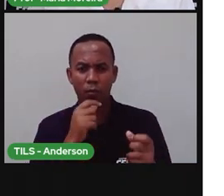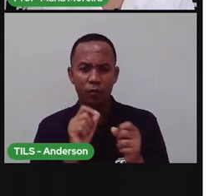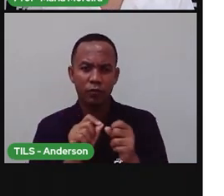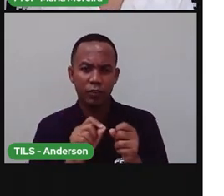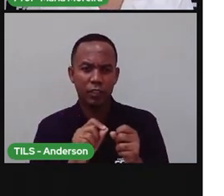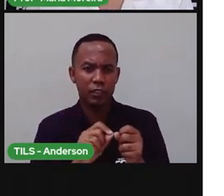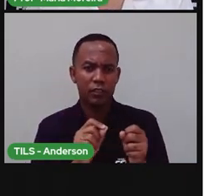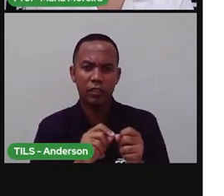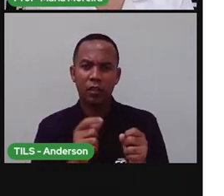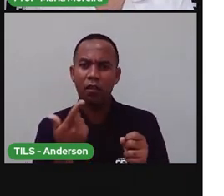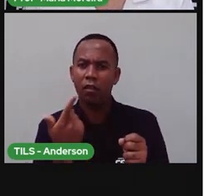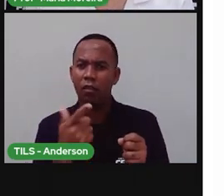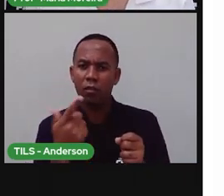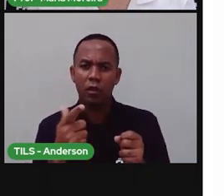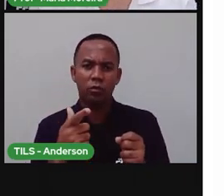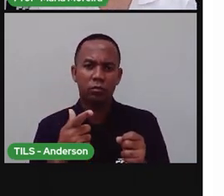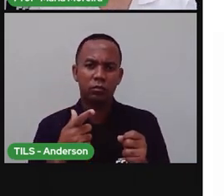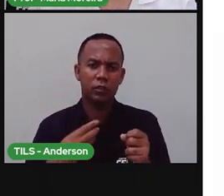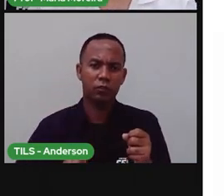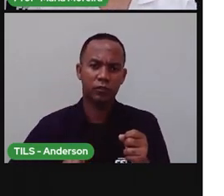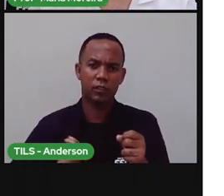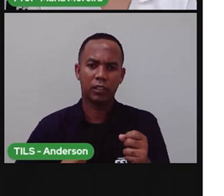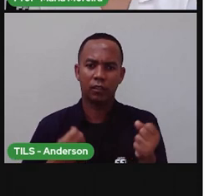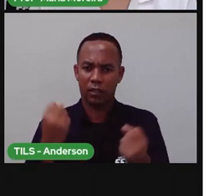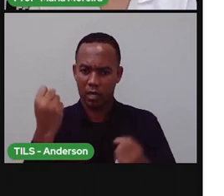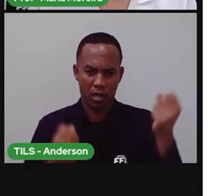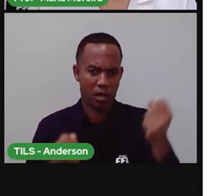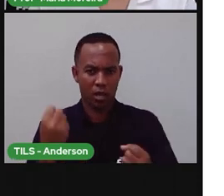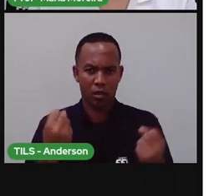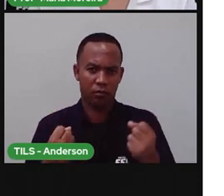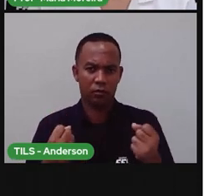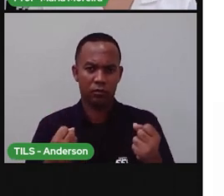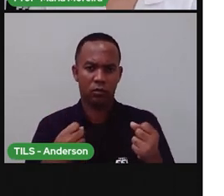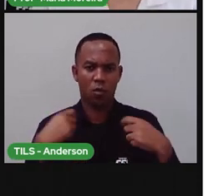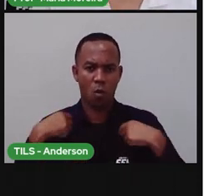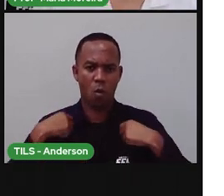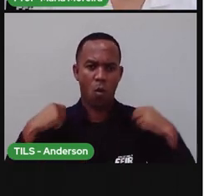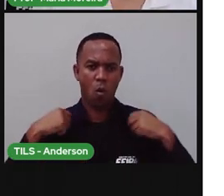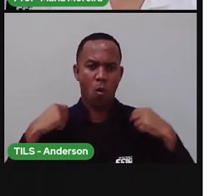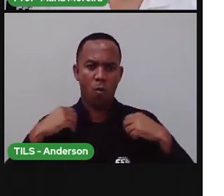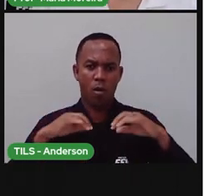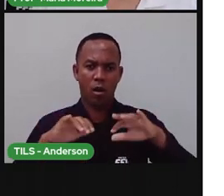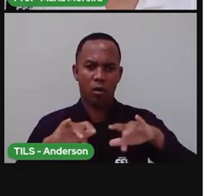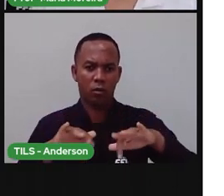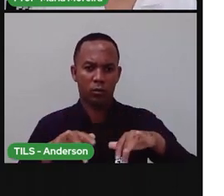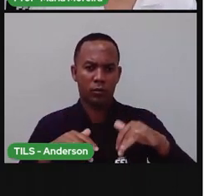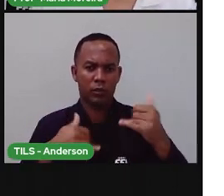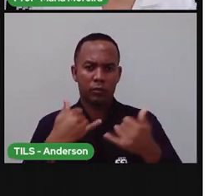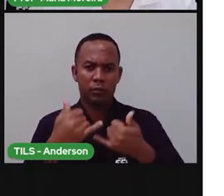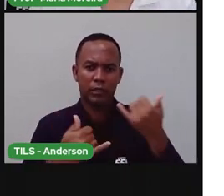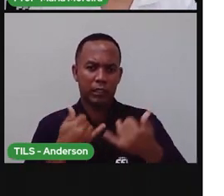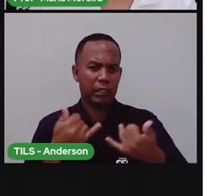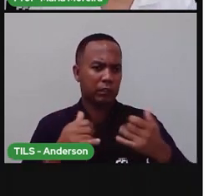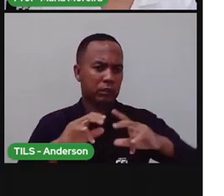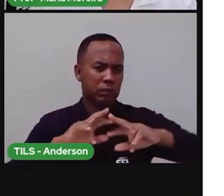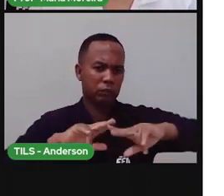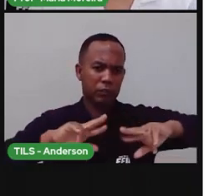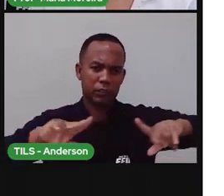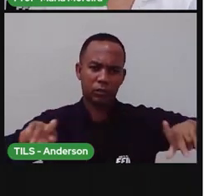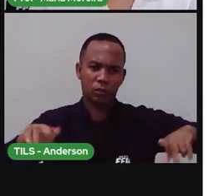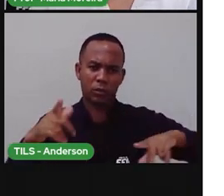Que não são vivos. Isso como os carros, as roupas, os computadores, os brinquedos e vários outros.